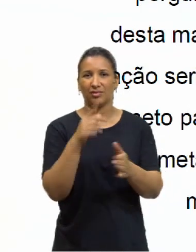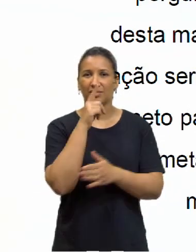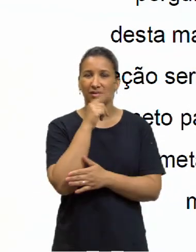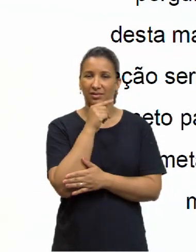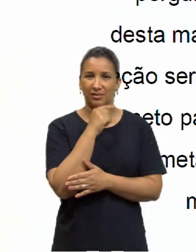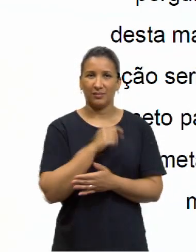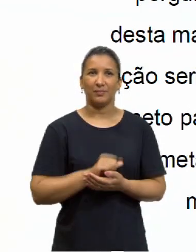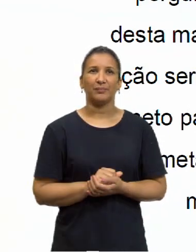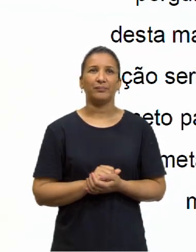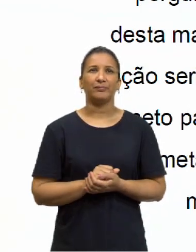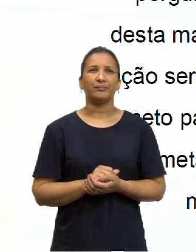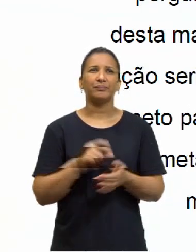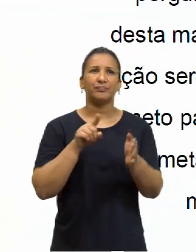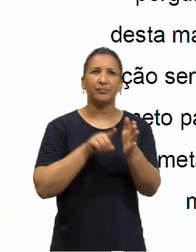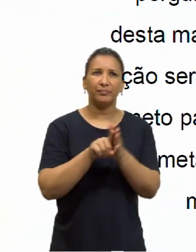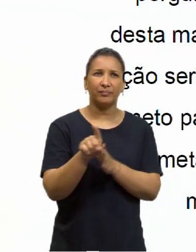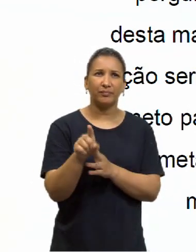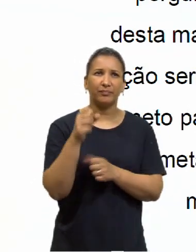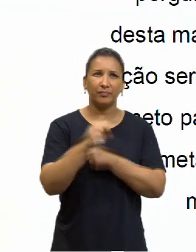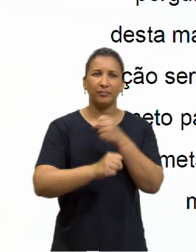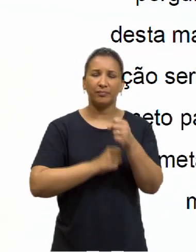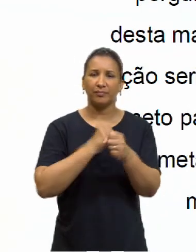Mais uma questãozinha, tá? O Enem.